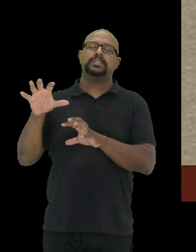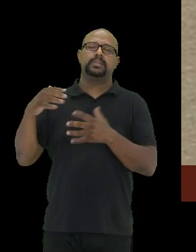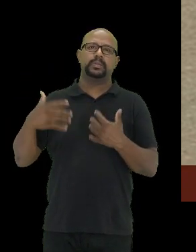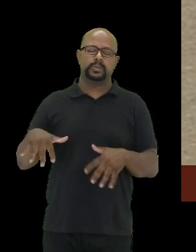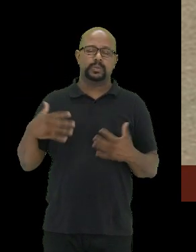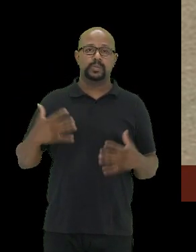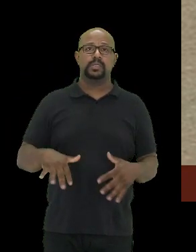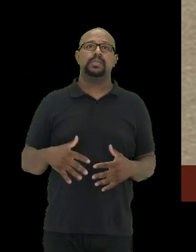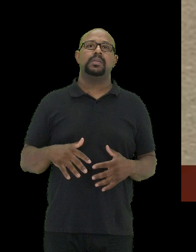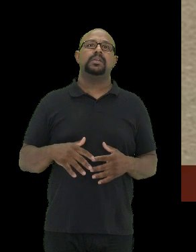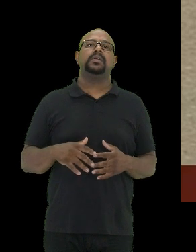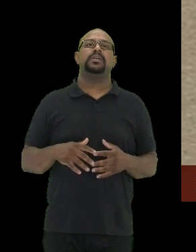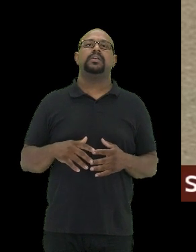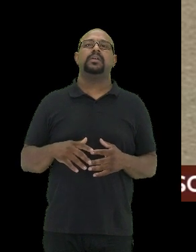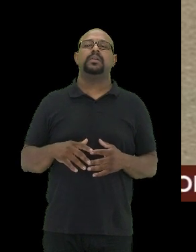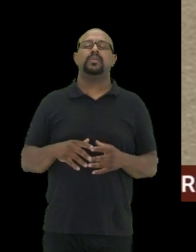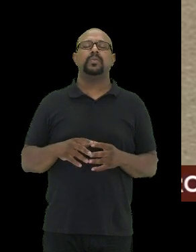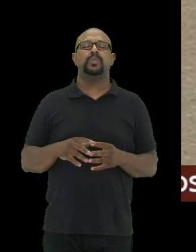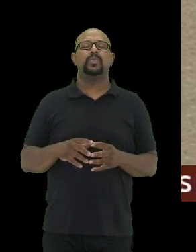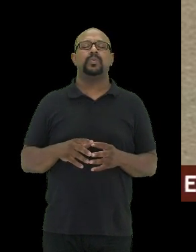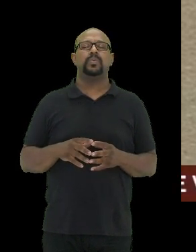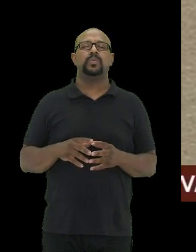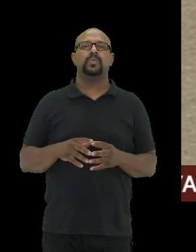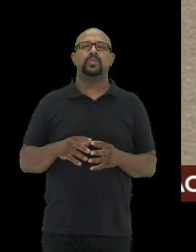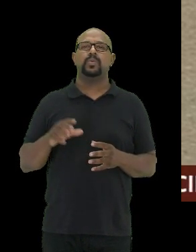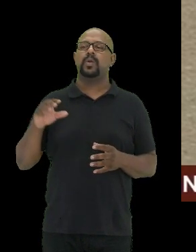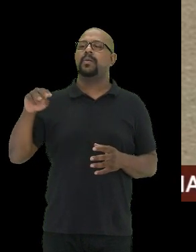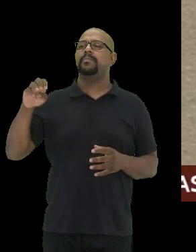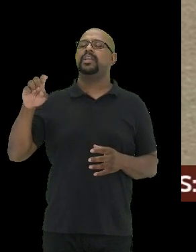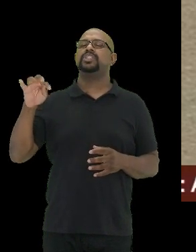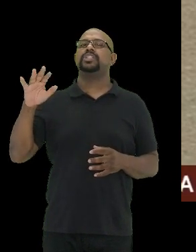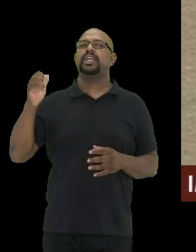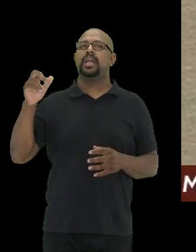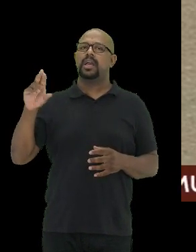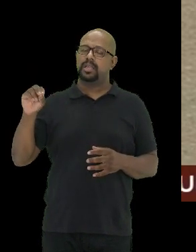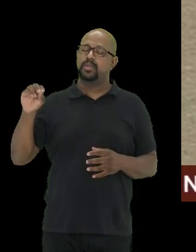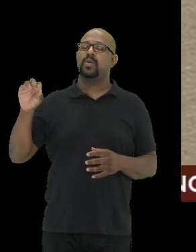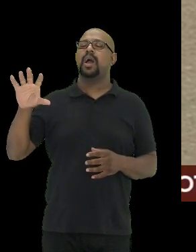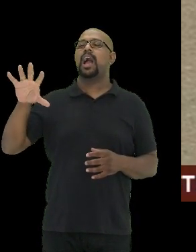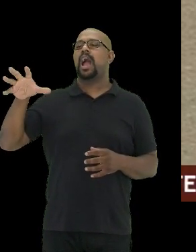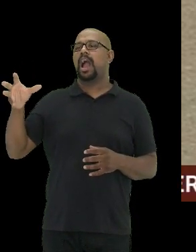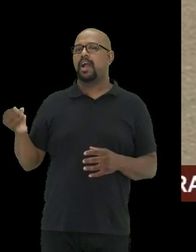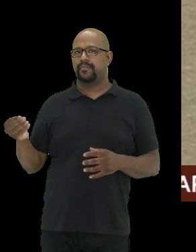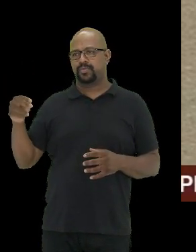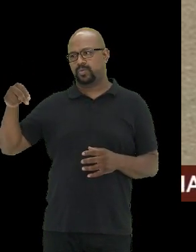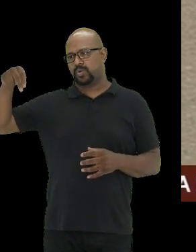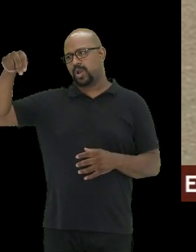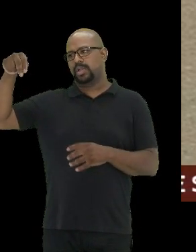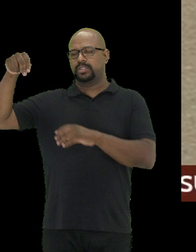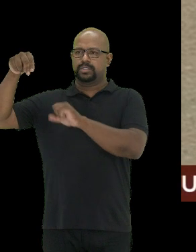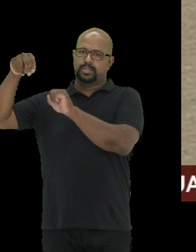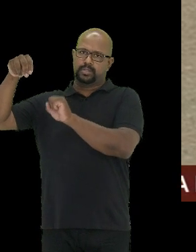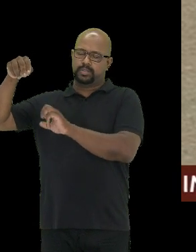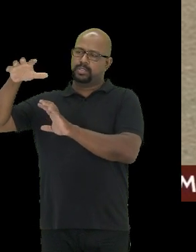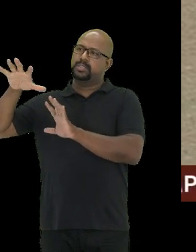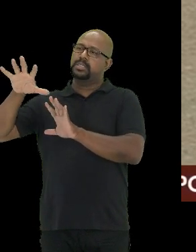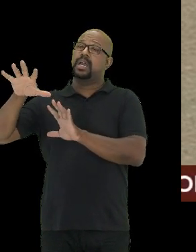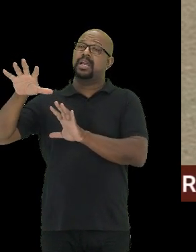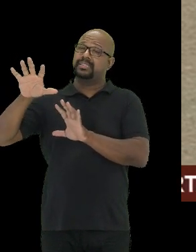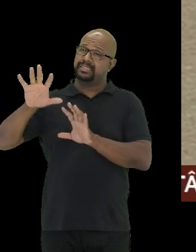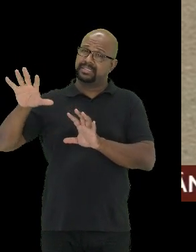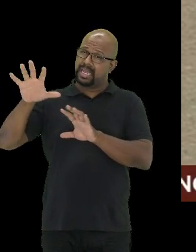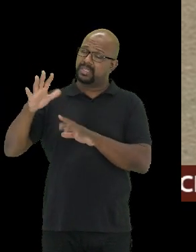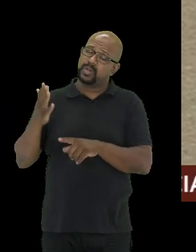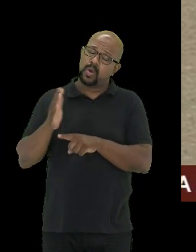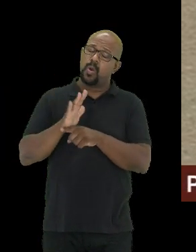Afro e a região do Mediterrâneo, que é o Norte, a África do Norte, e as diversas áreas de cooperação